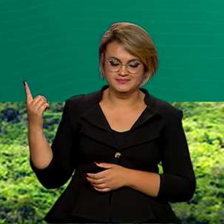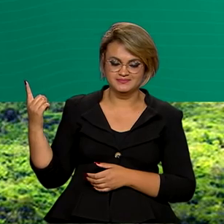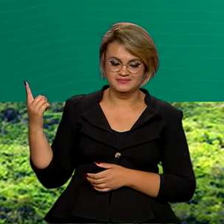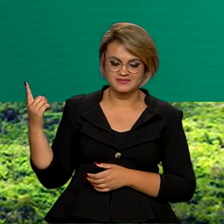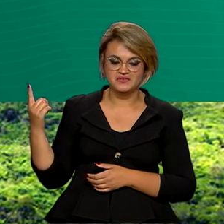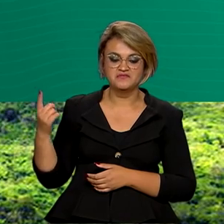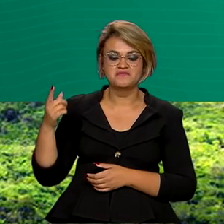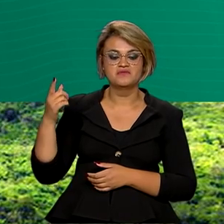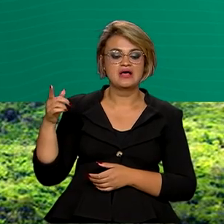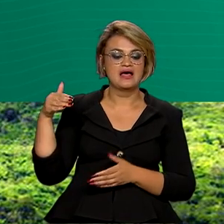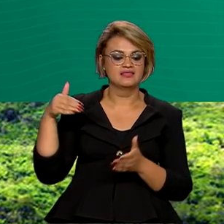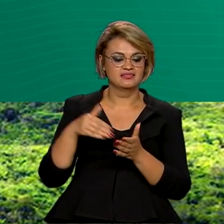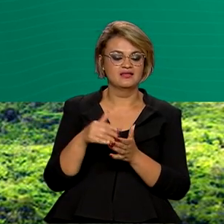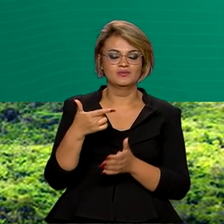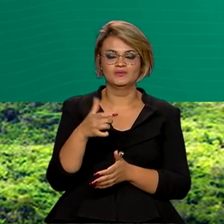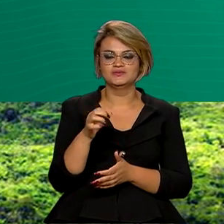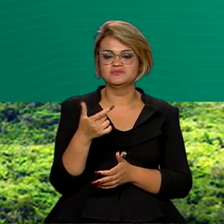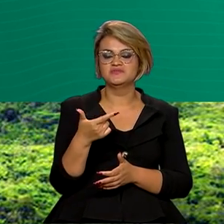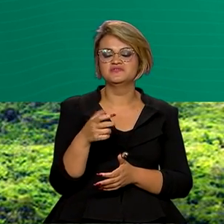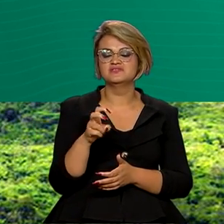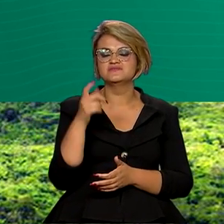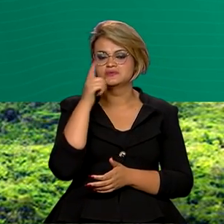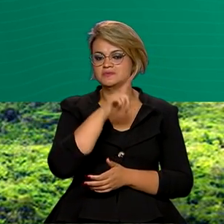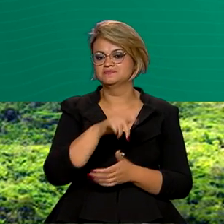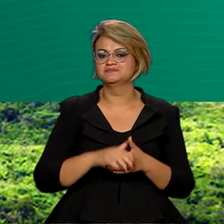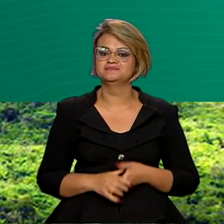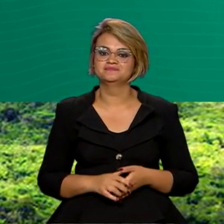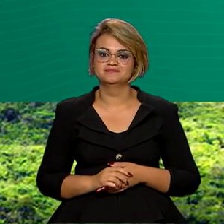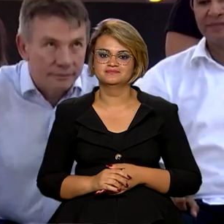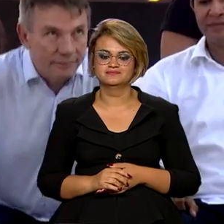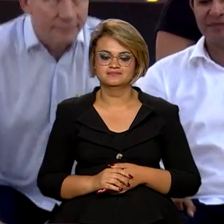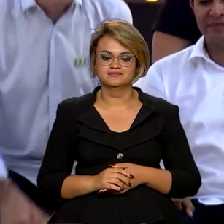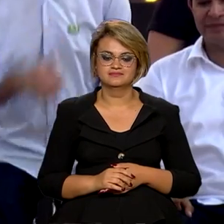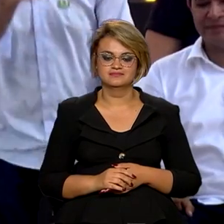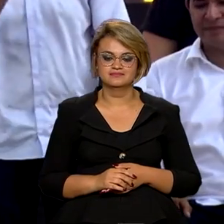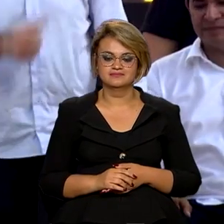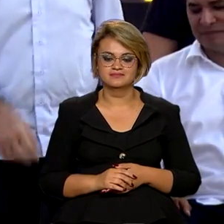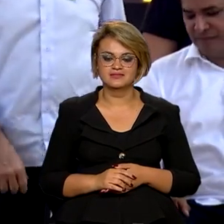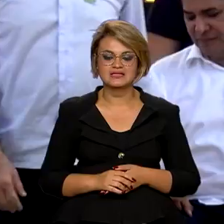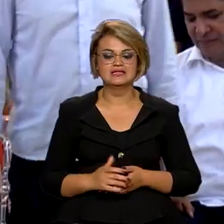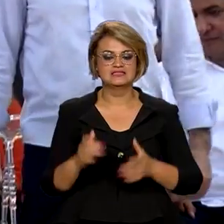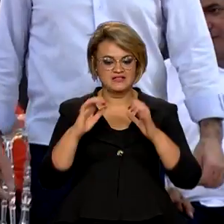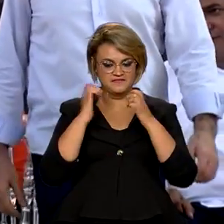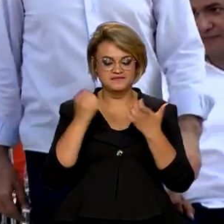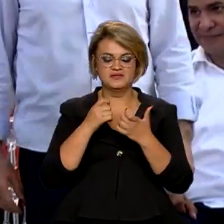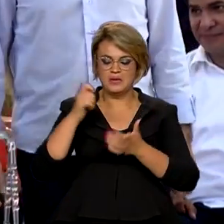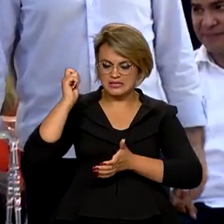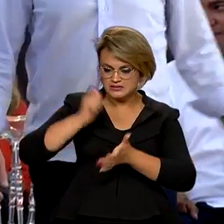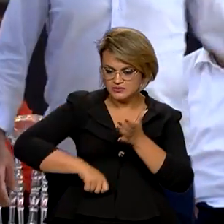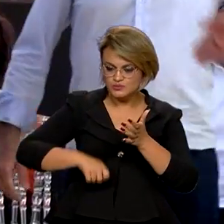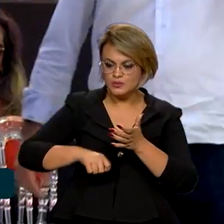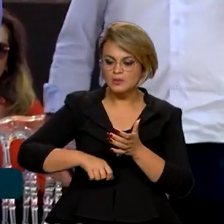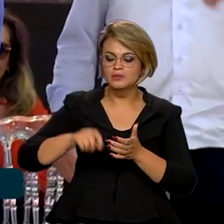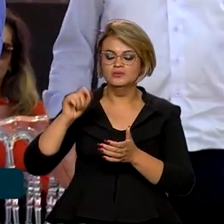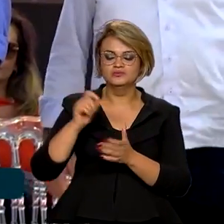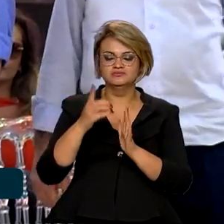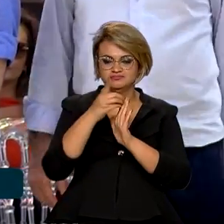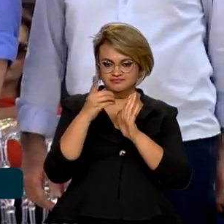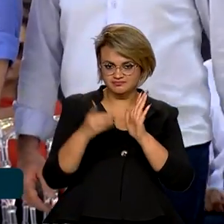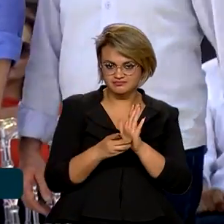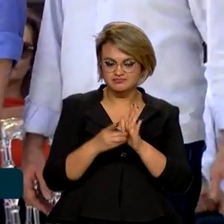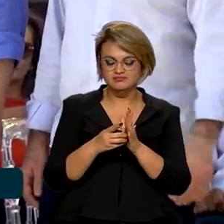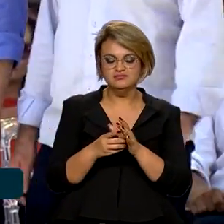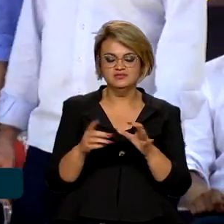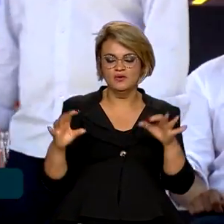deverá ser conectado ao sistema até 2025. Durante o evento, foi assinado também o decreto da